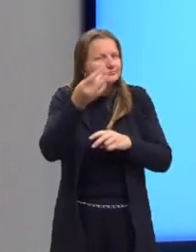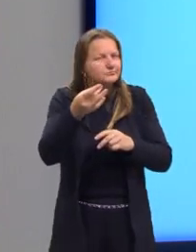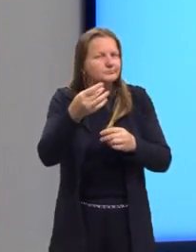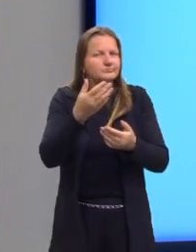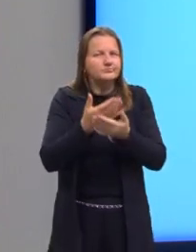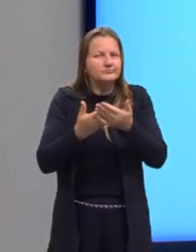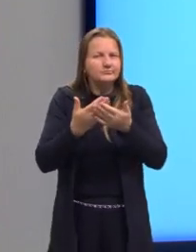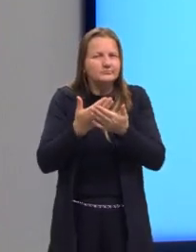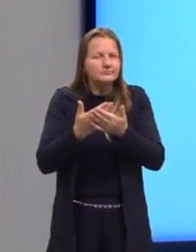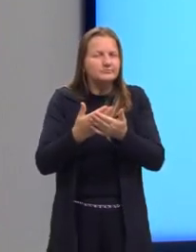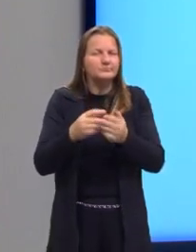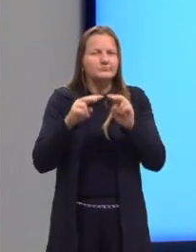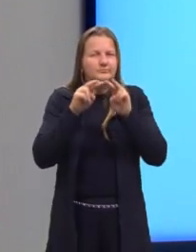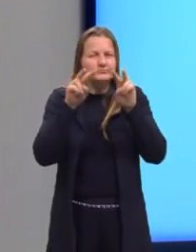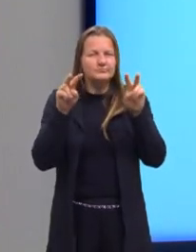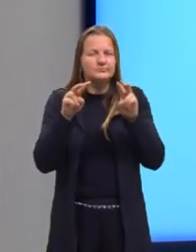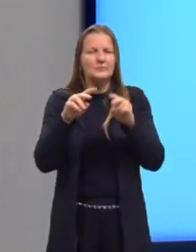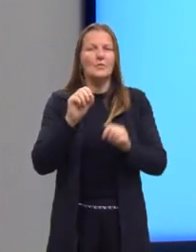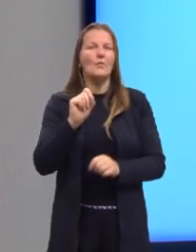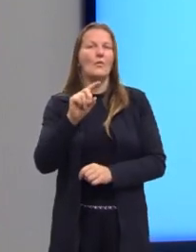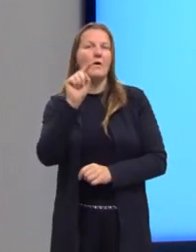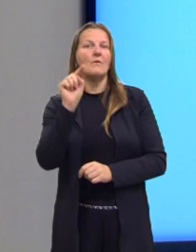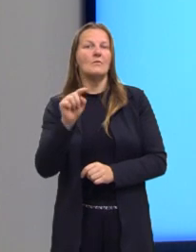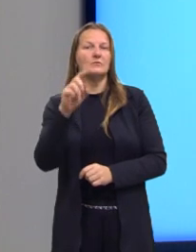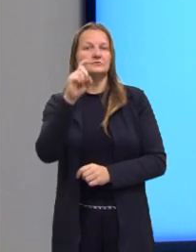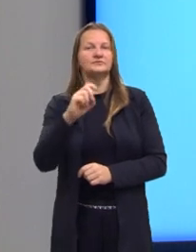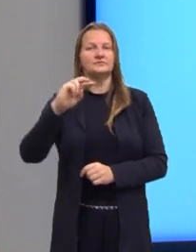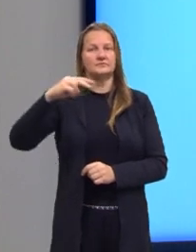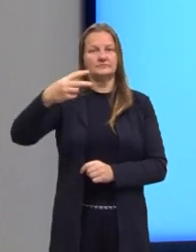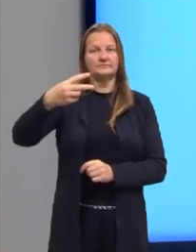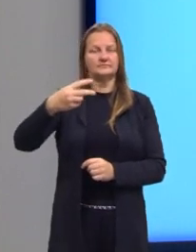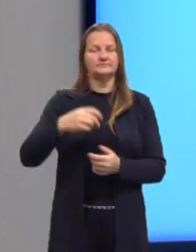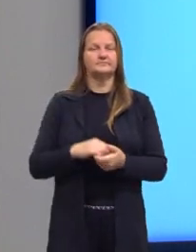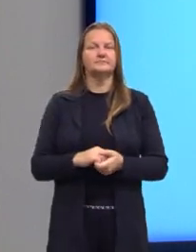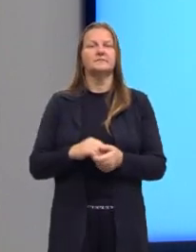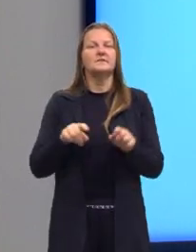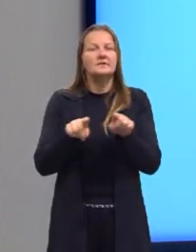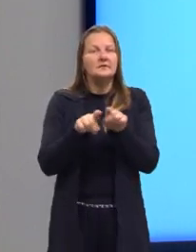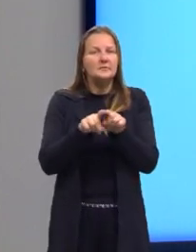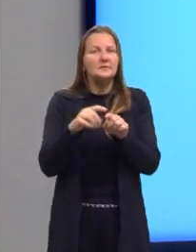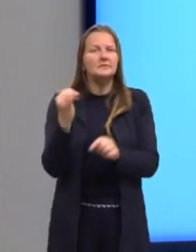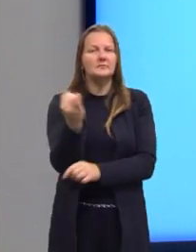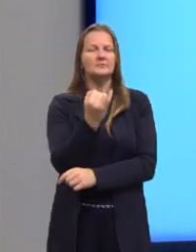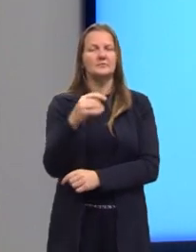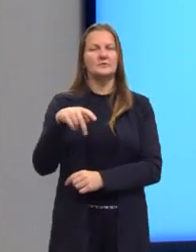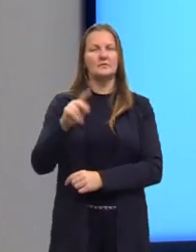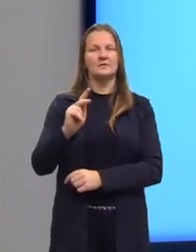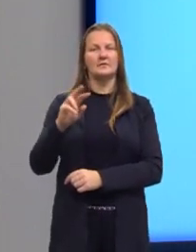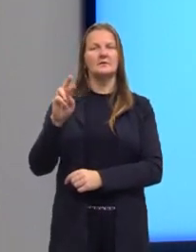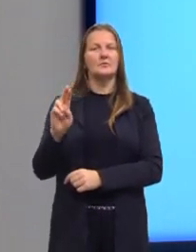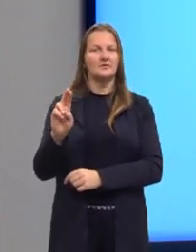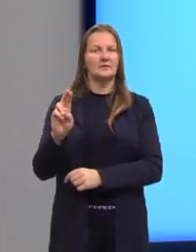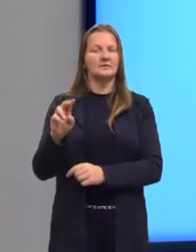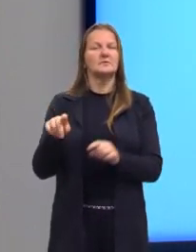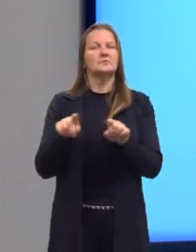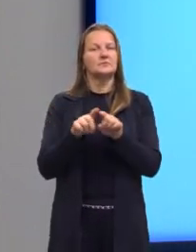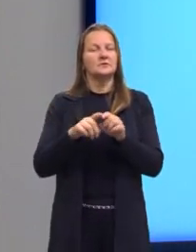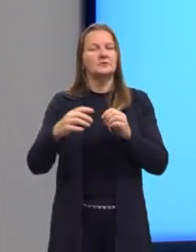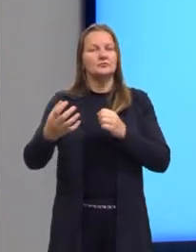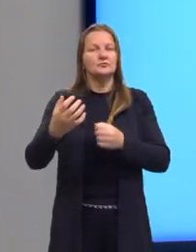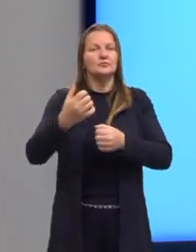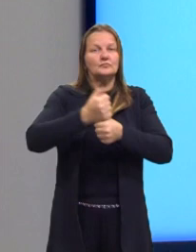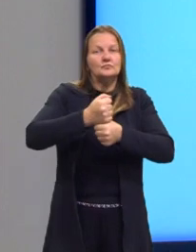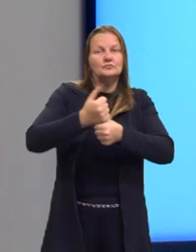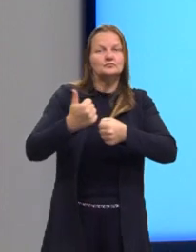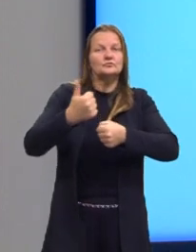né? Quem é a variável, que aqui seria o X ao quadrado, e considerar que o K e também o R, eles assumem